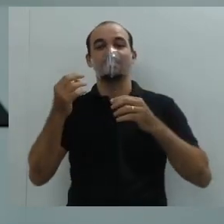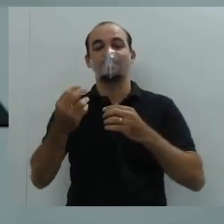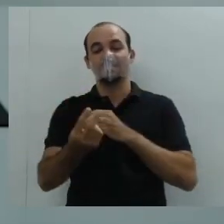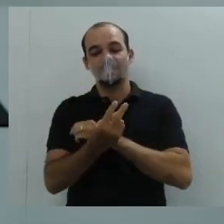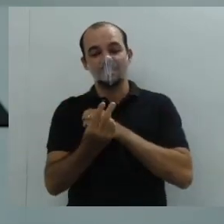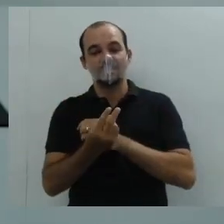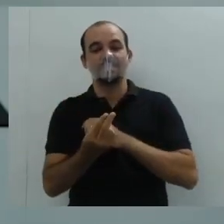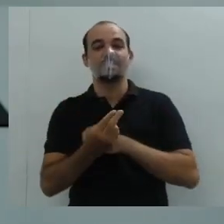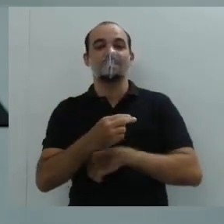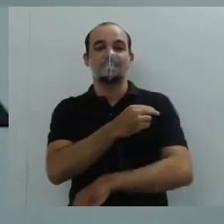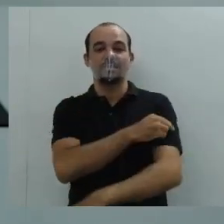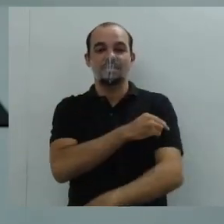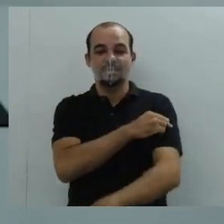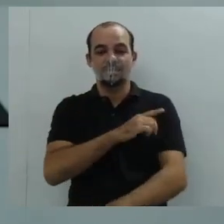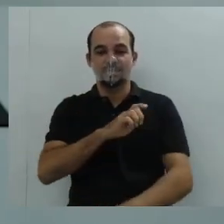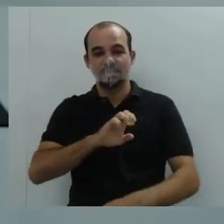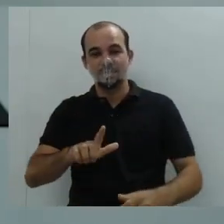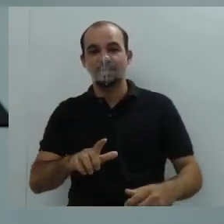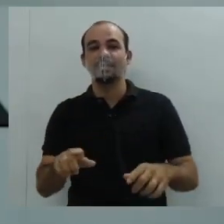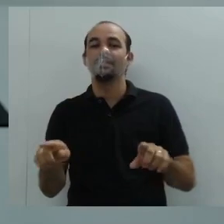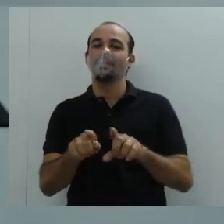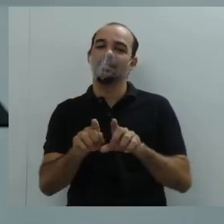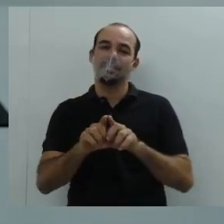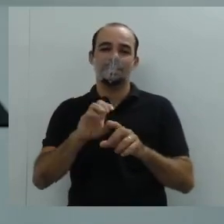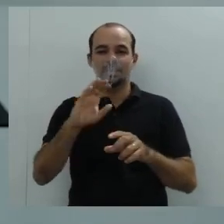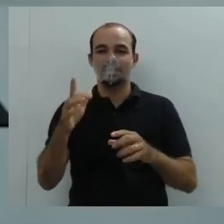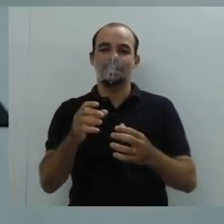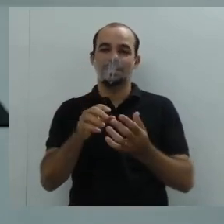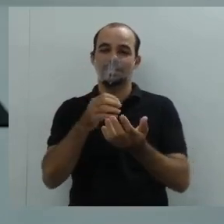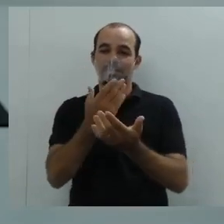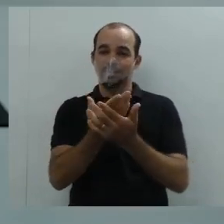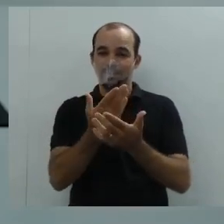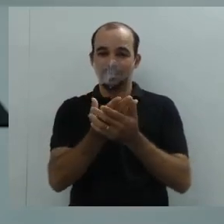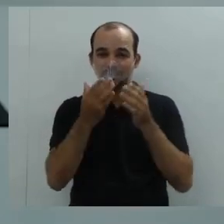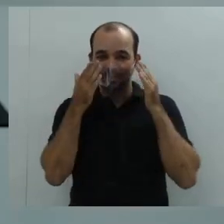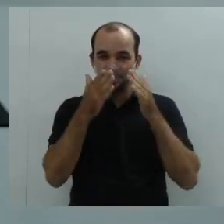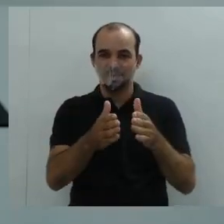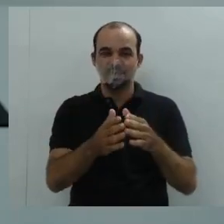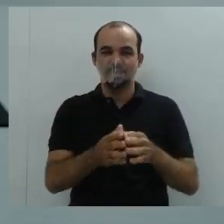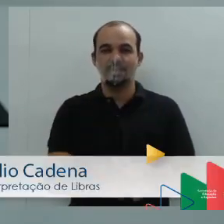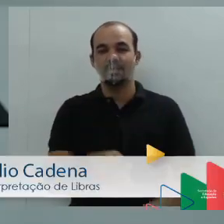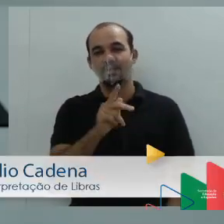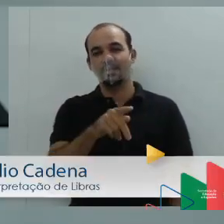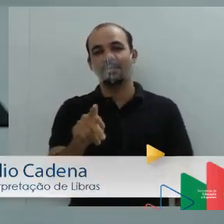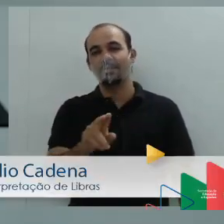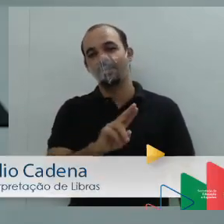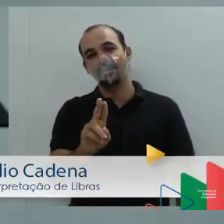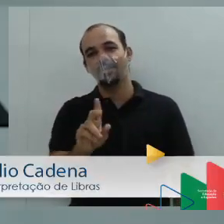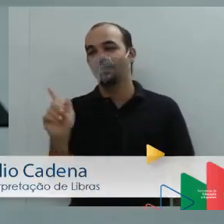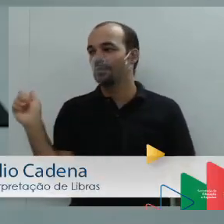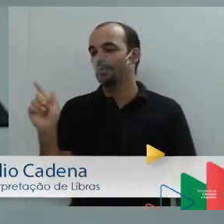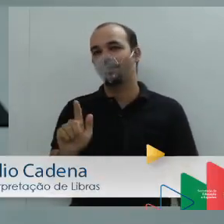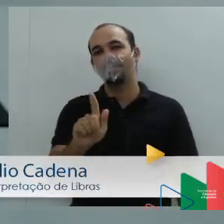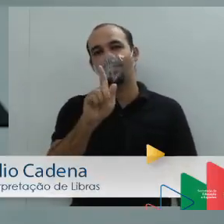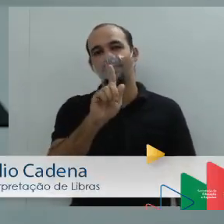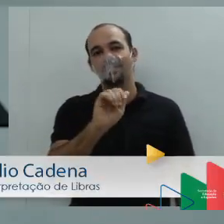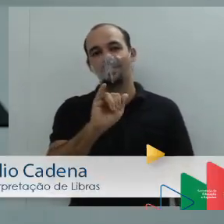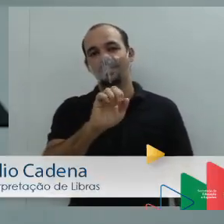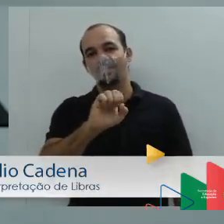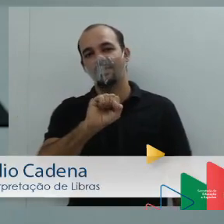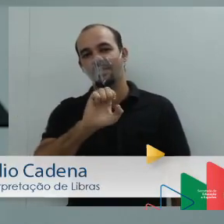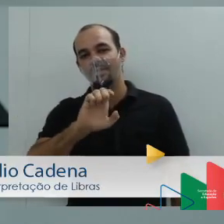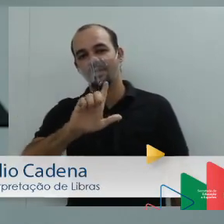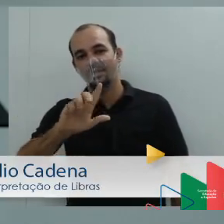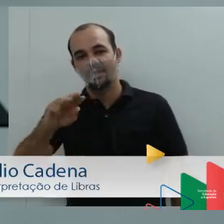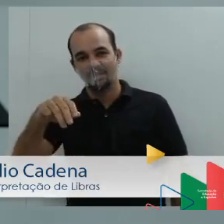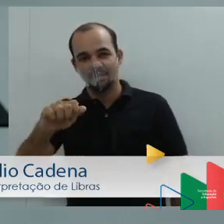compromissados com os nossos estudos. Eu sou a professora Giselma Gomes, sou do Erem Emílio Cavalcante de